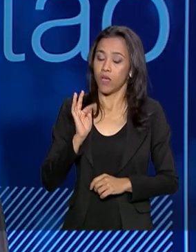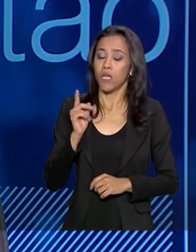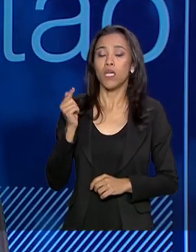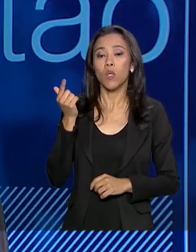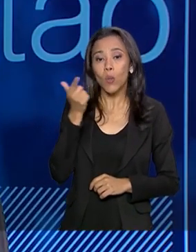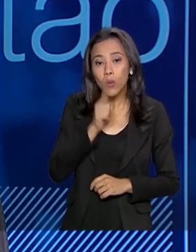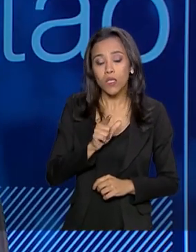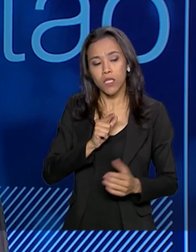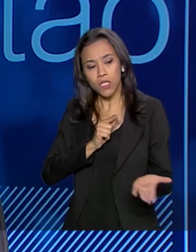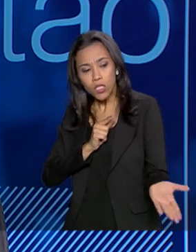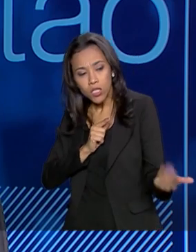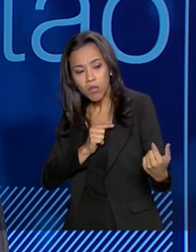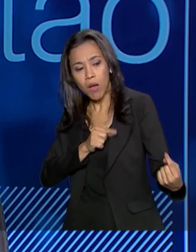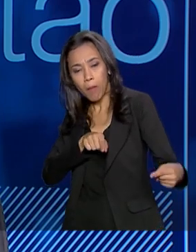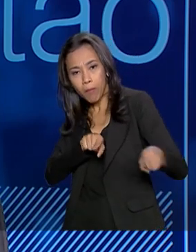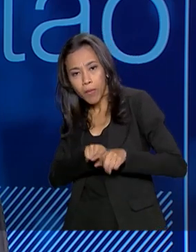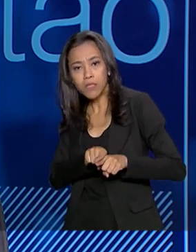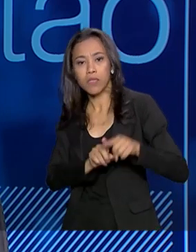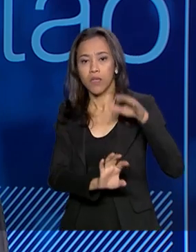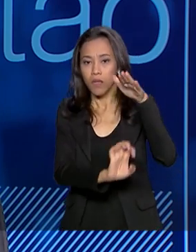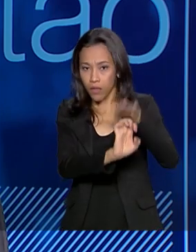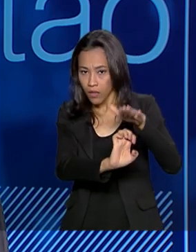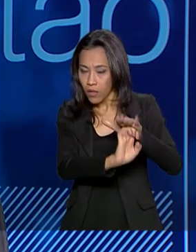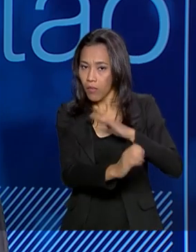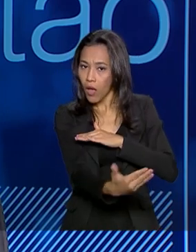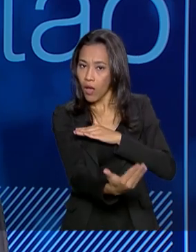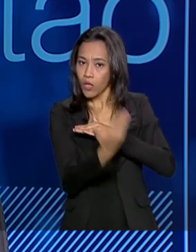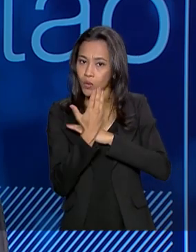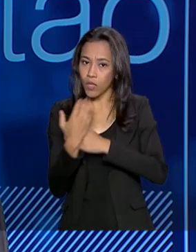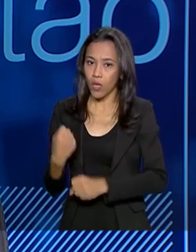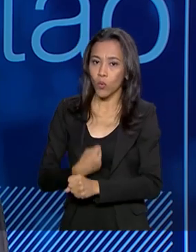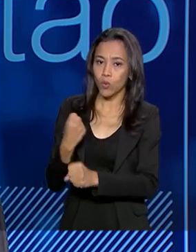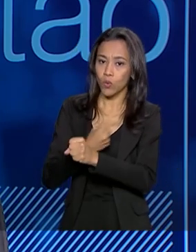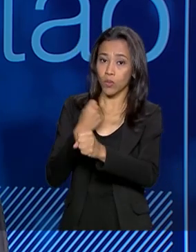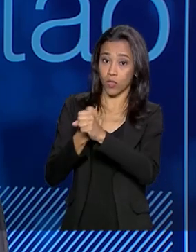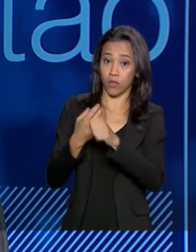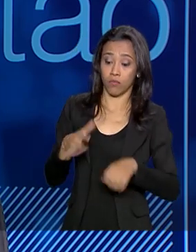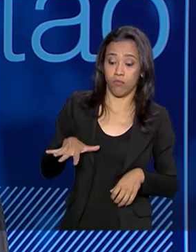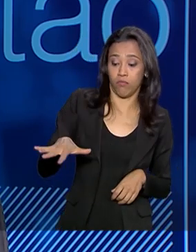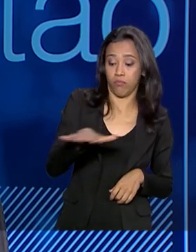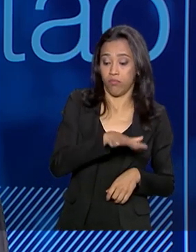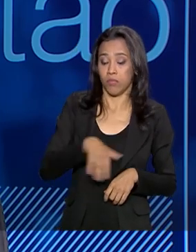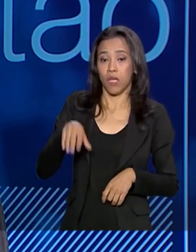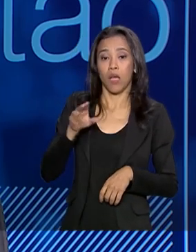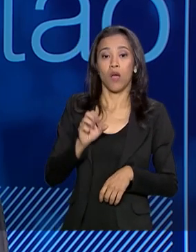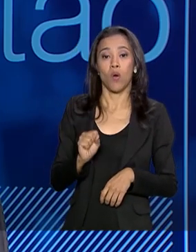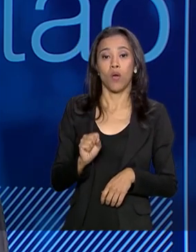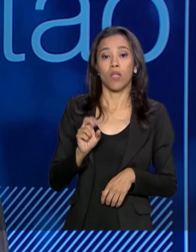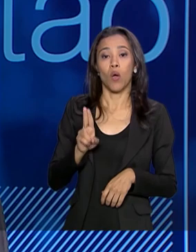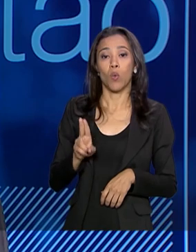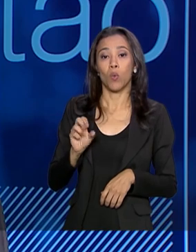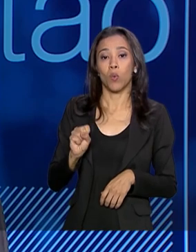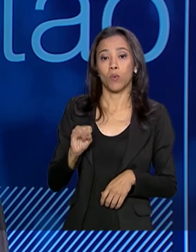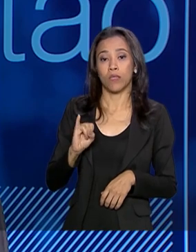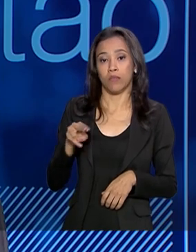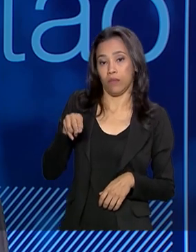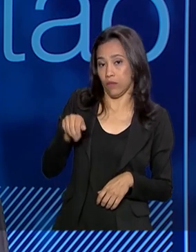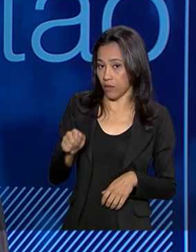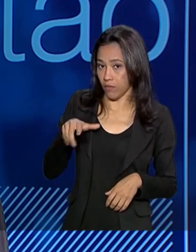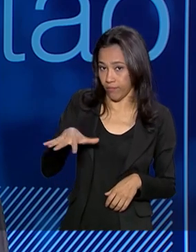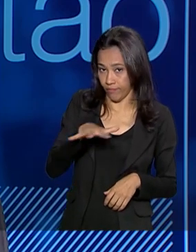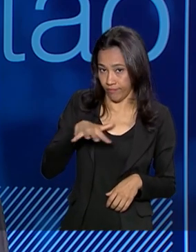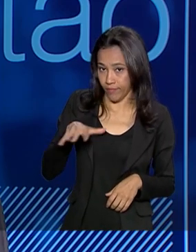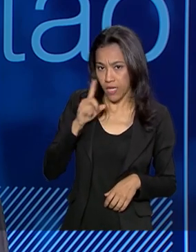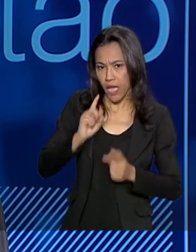um parceiro privado para finalizar a usina e depois também estar ali durante a sua